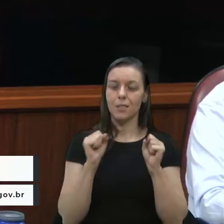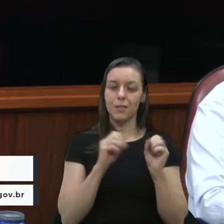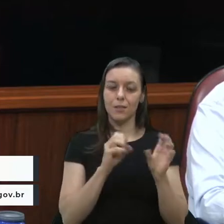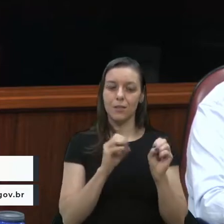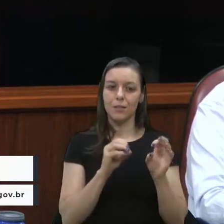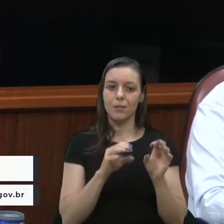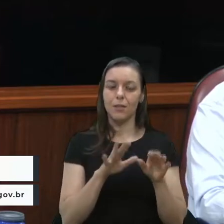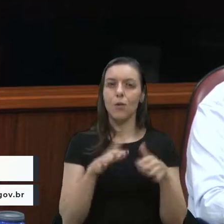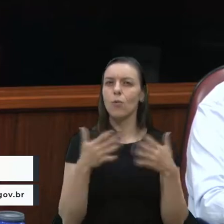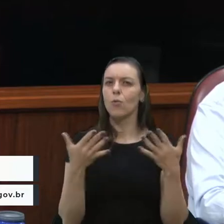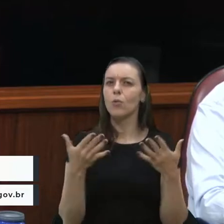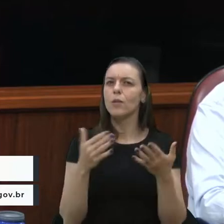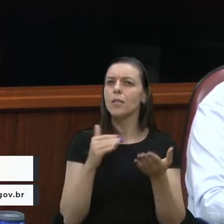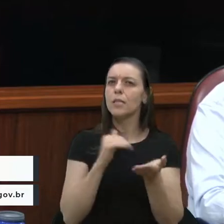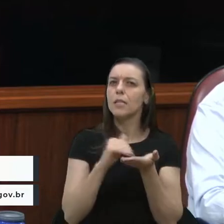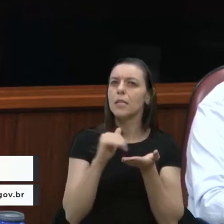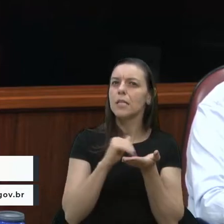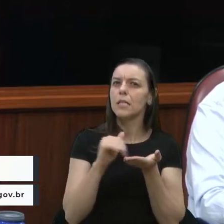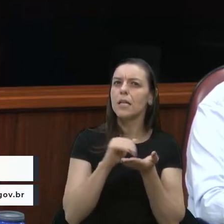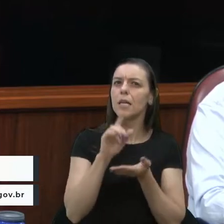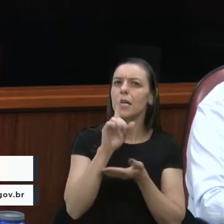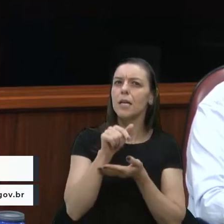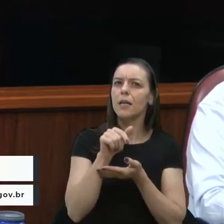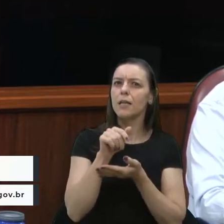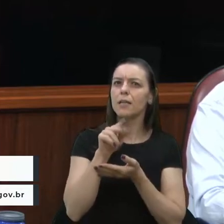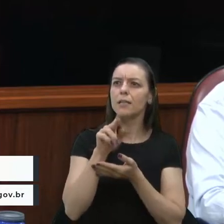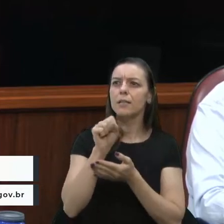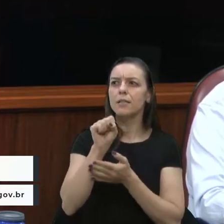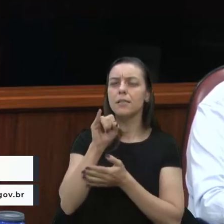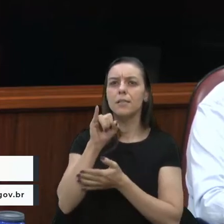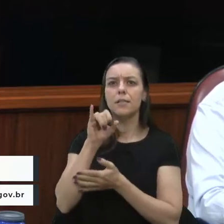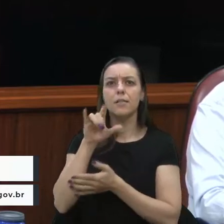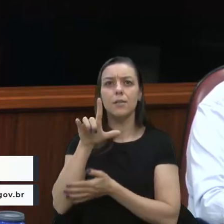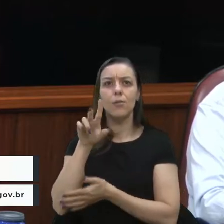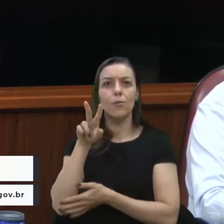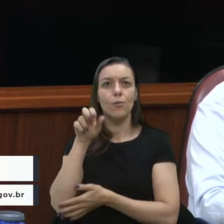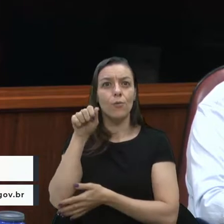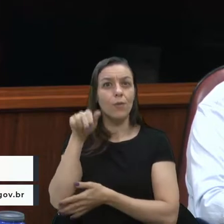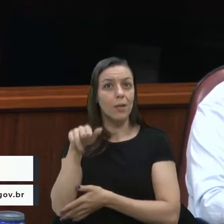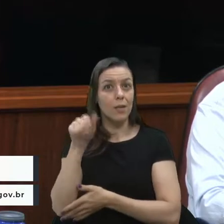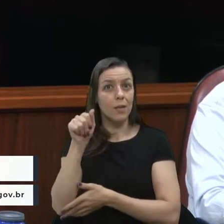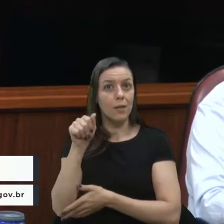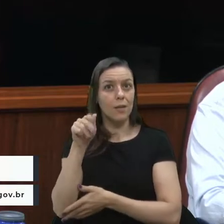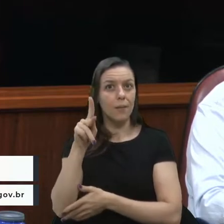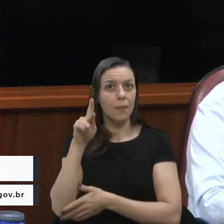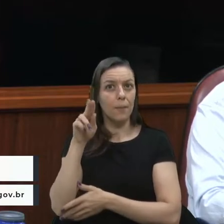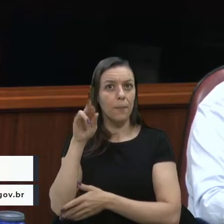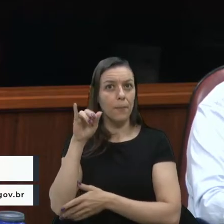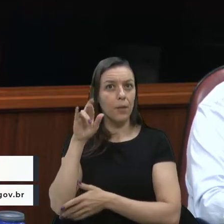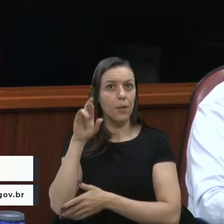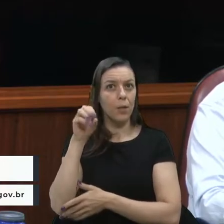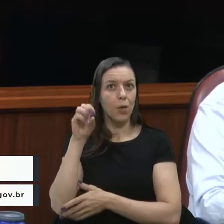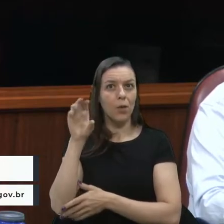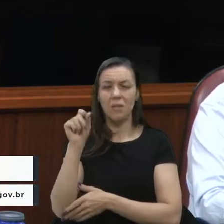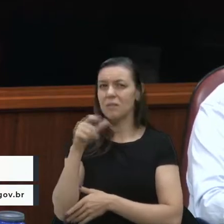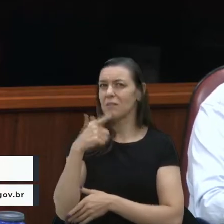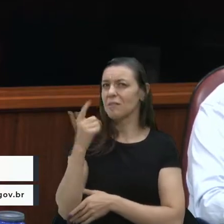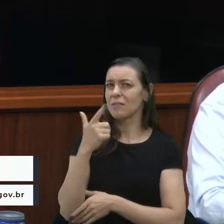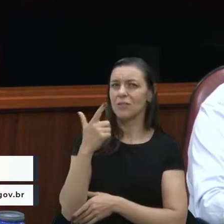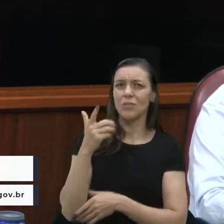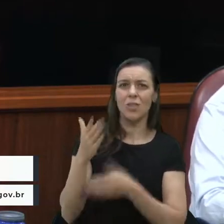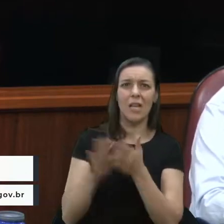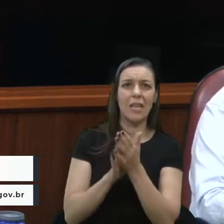Habitação era a companheira Silvana Piroli do governo Pepe Vargas, numa época que não tinha recurso algum